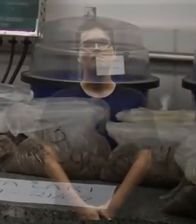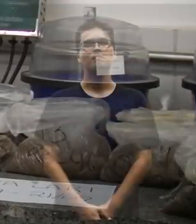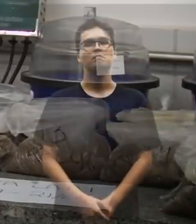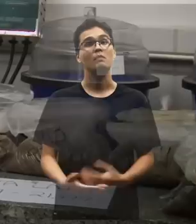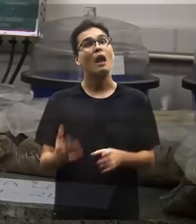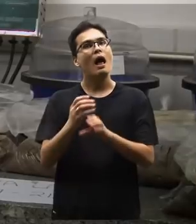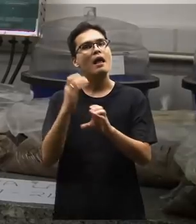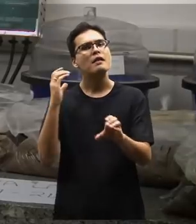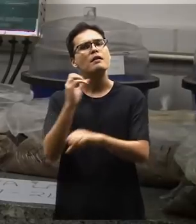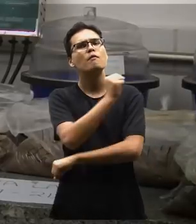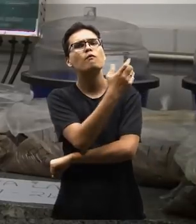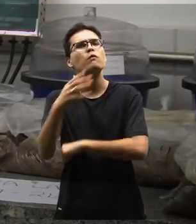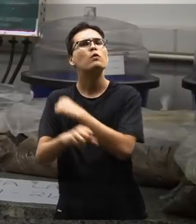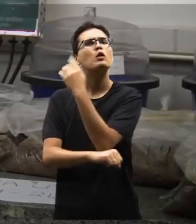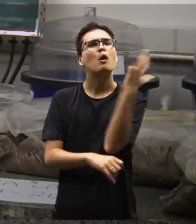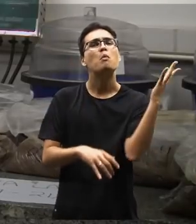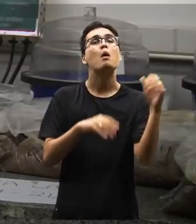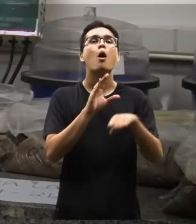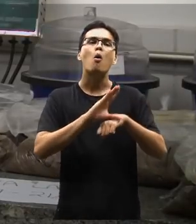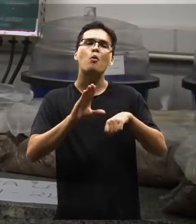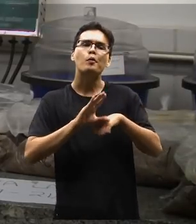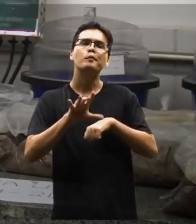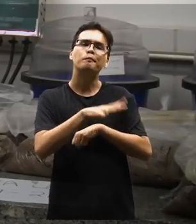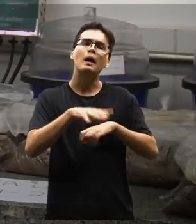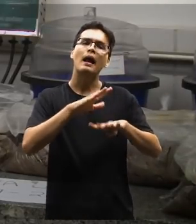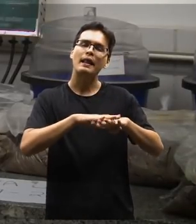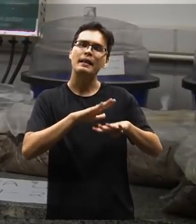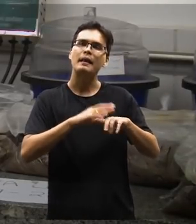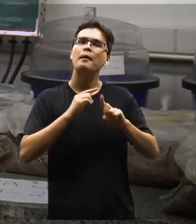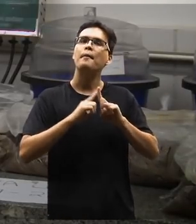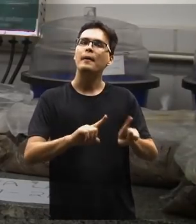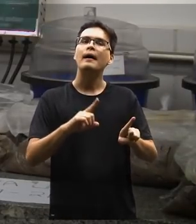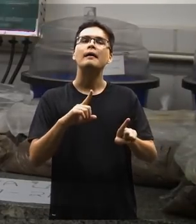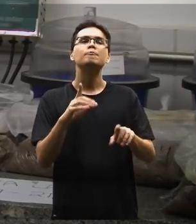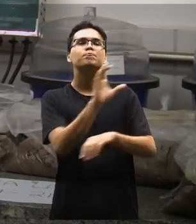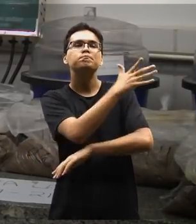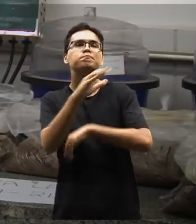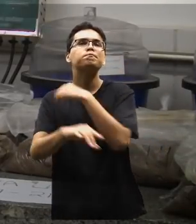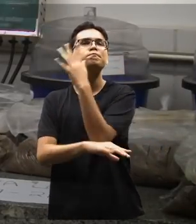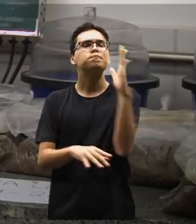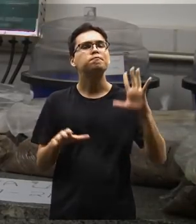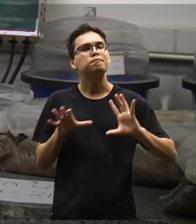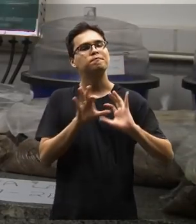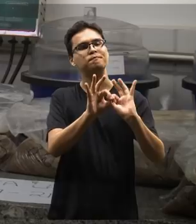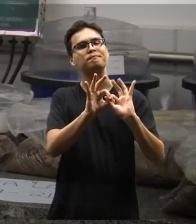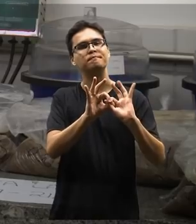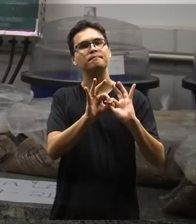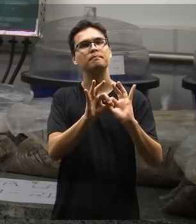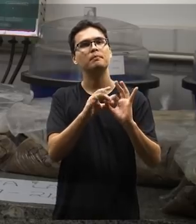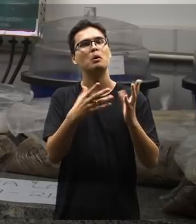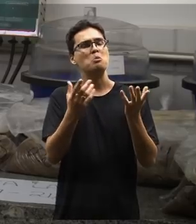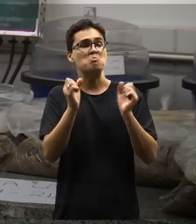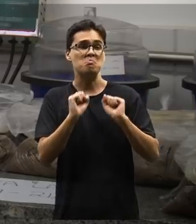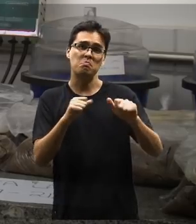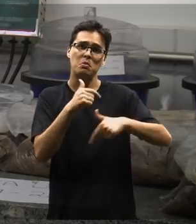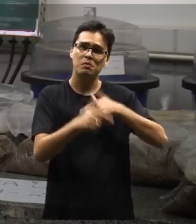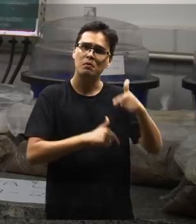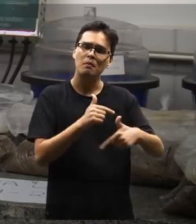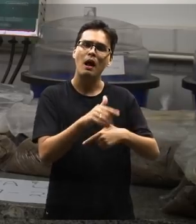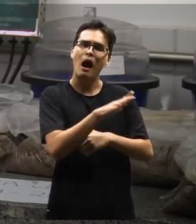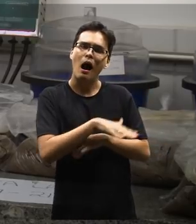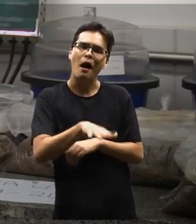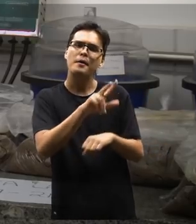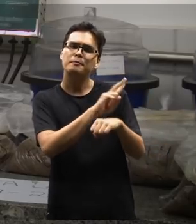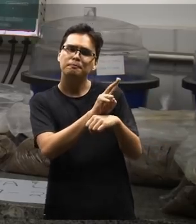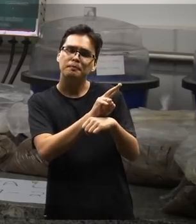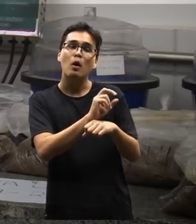A Engenharia Florestal é um curso que, apesar de ser de exatas, tem bastante natureza envolvida. Então, você